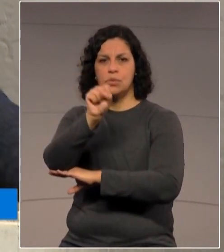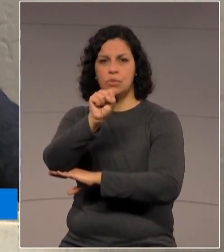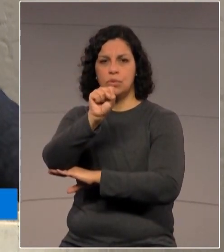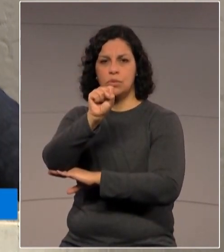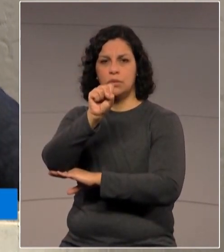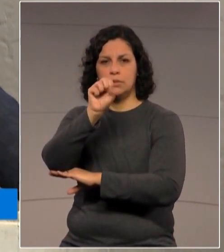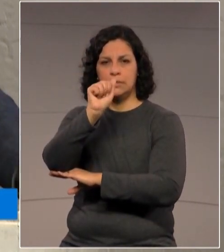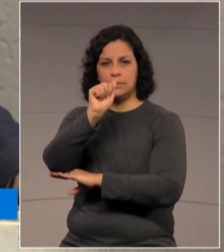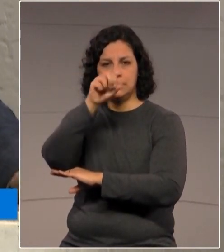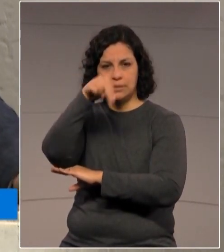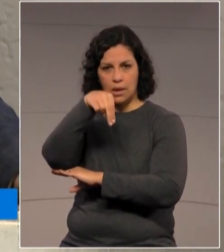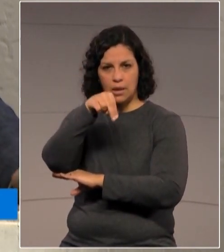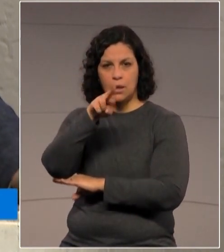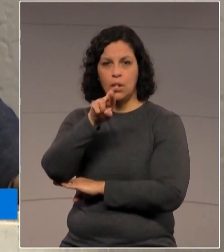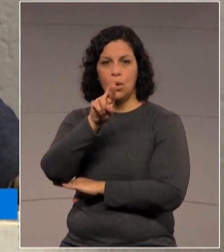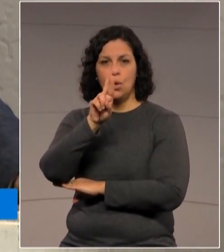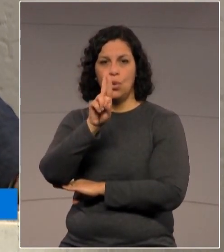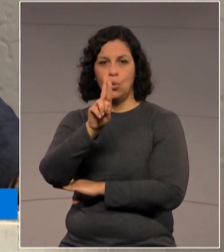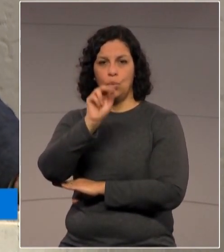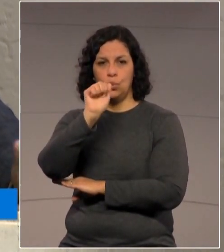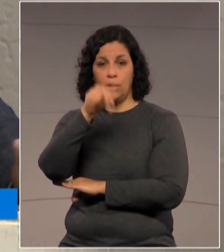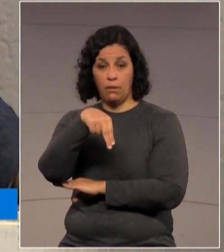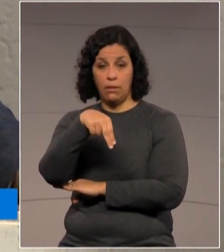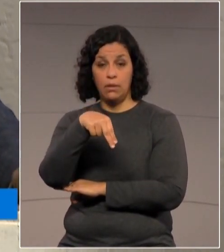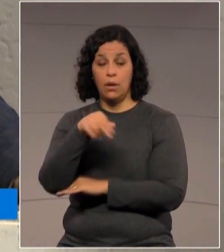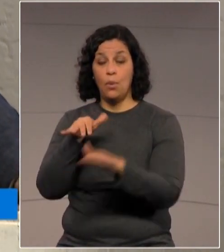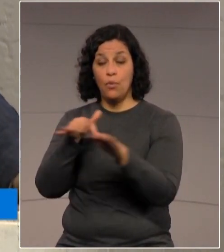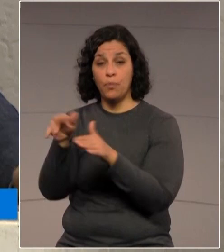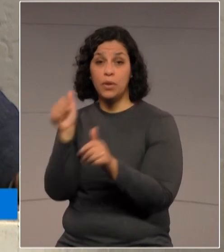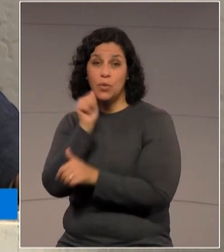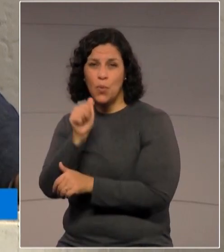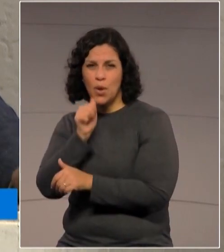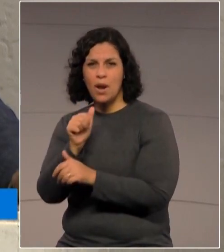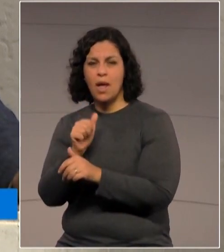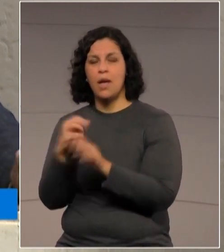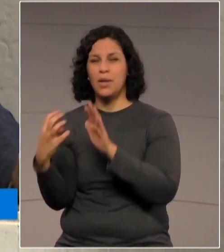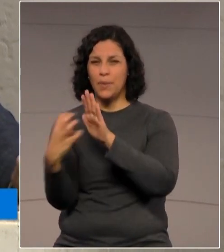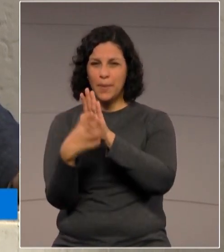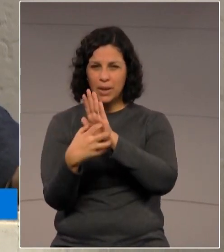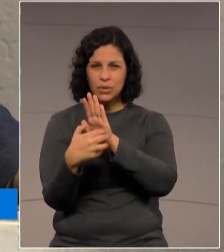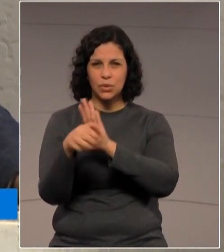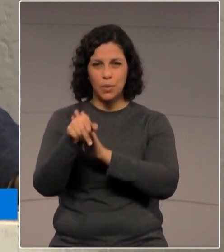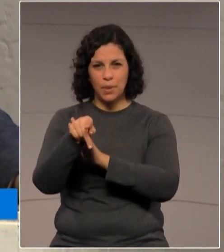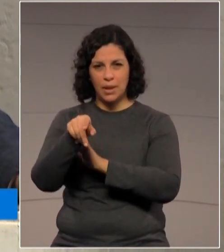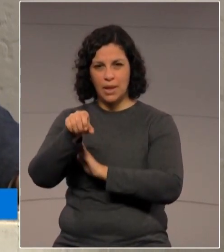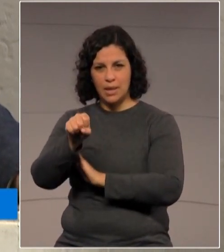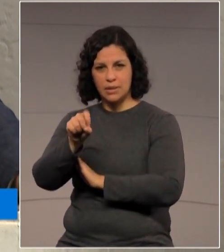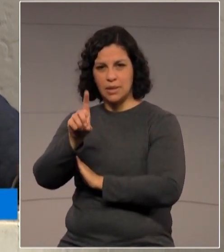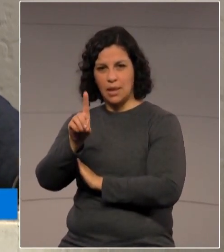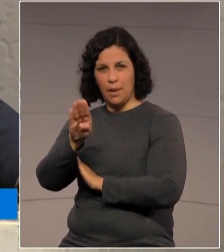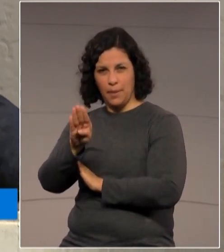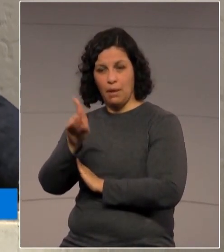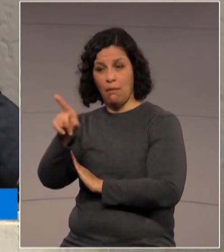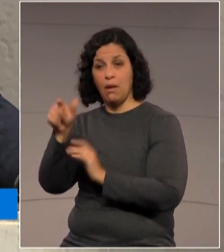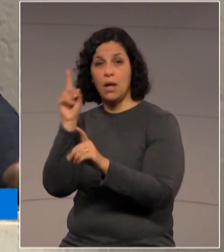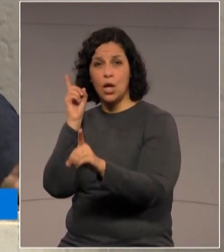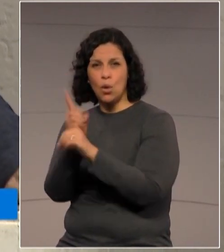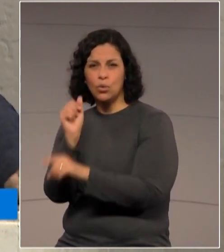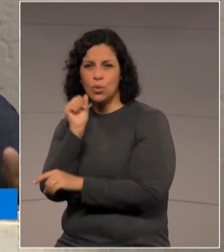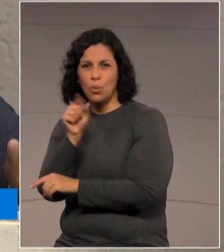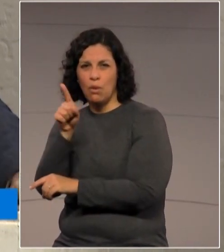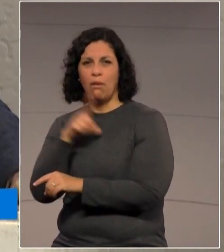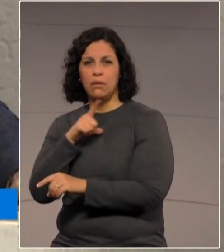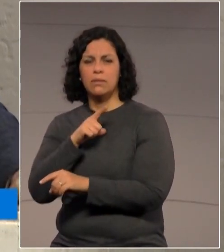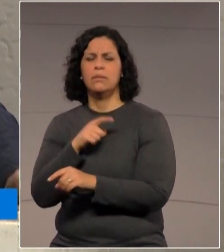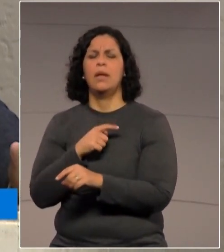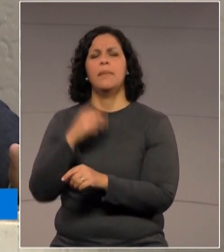o movimento de mulheres do PSDB, do meu partido, realiza um grande encontro do sul do Brasil com representação